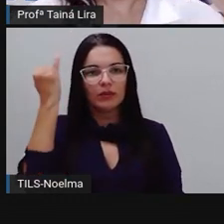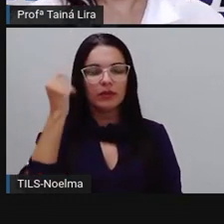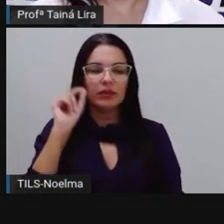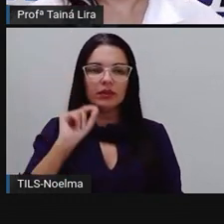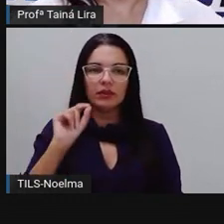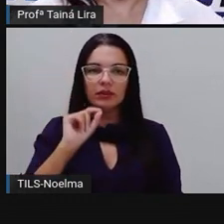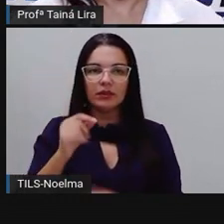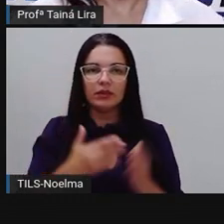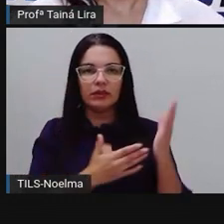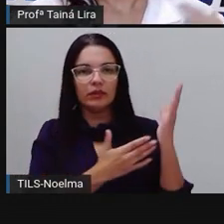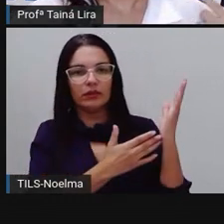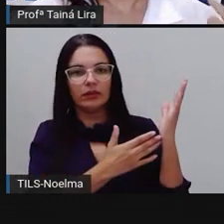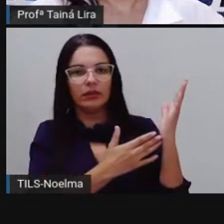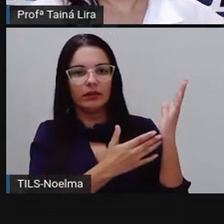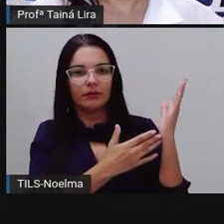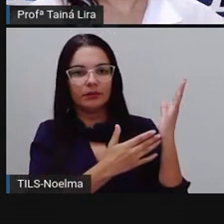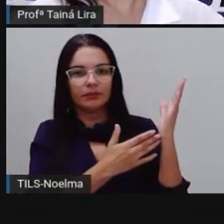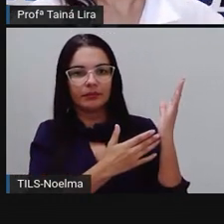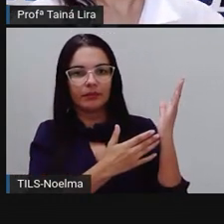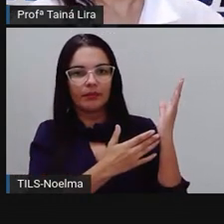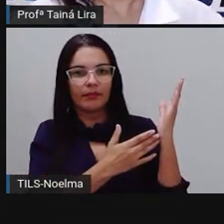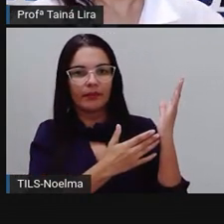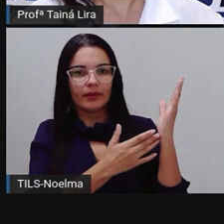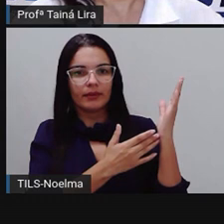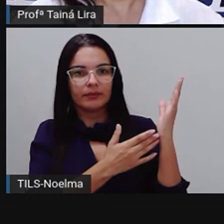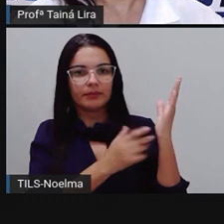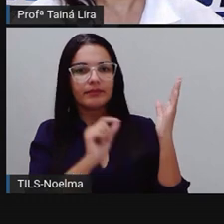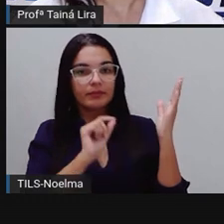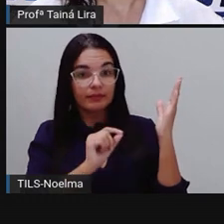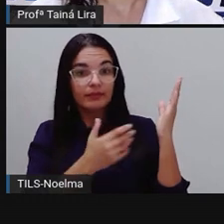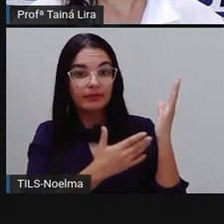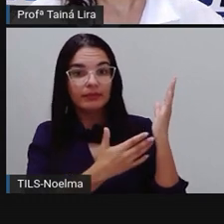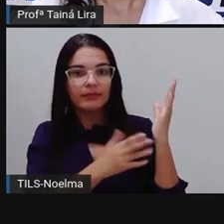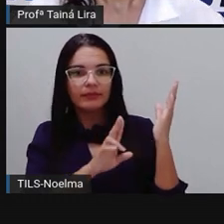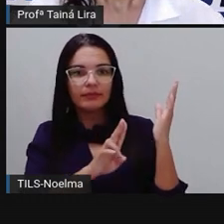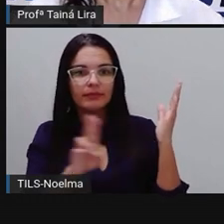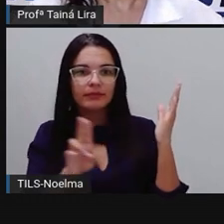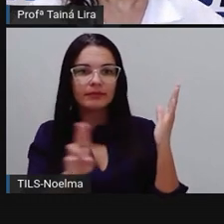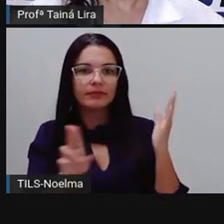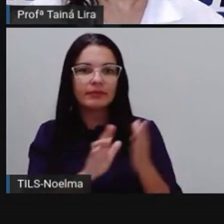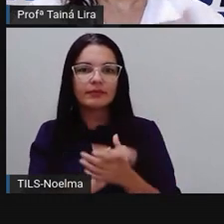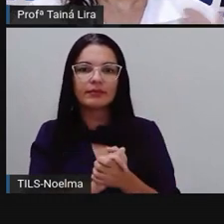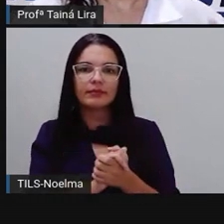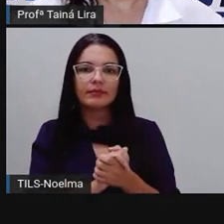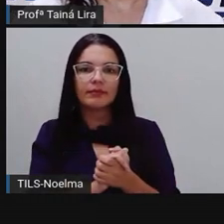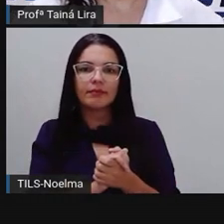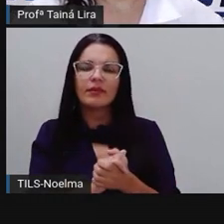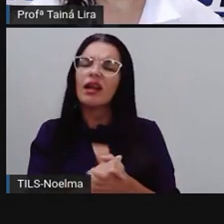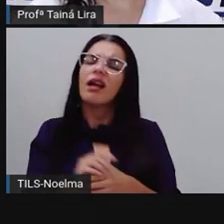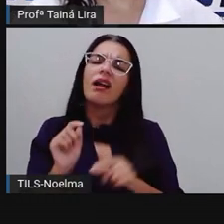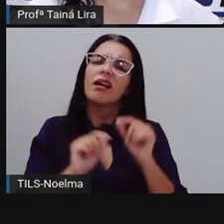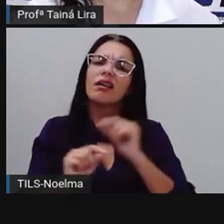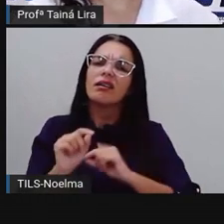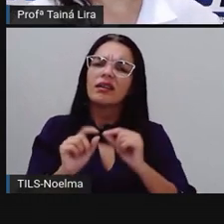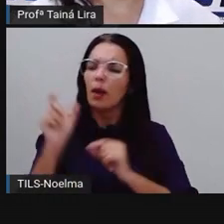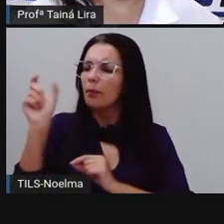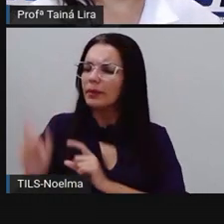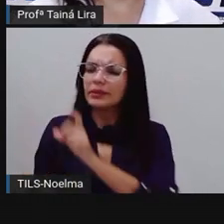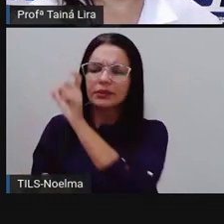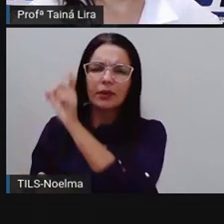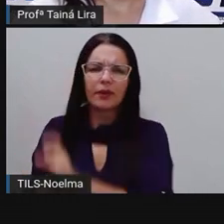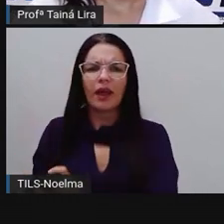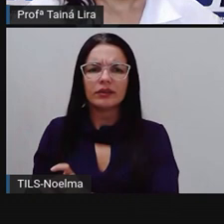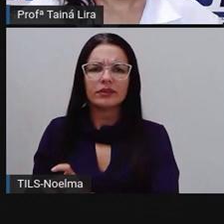fábulas, que foi Jean de LaFontaine, tá? Quem são aí os personagens dessa